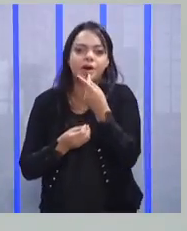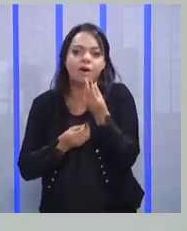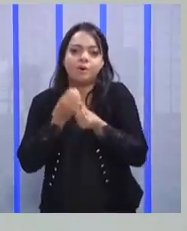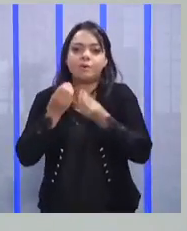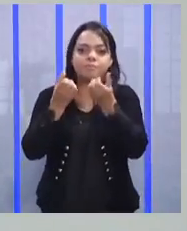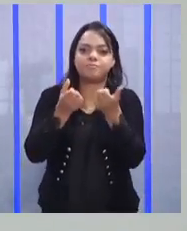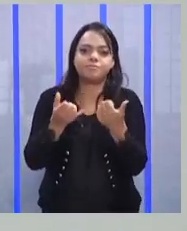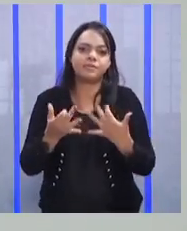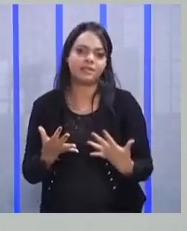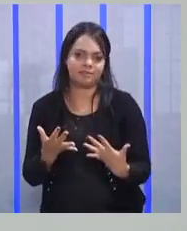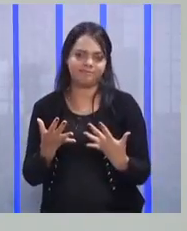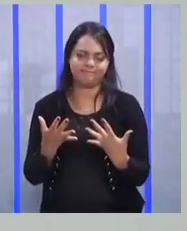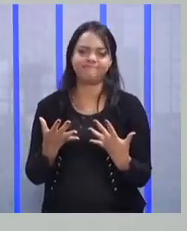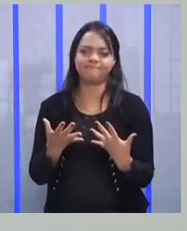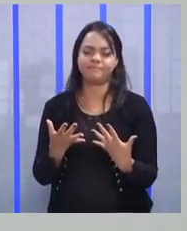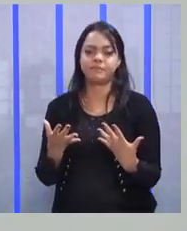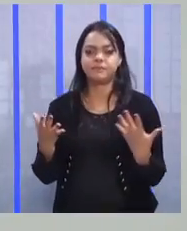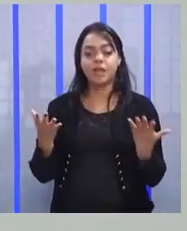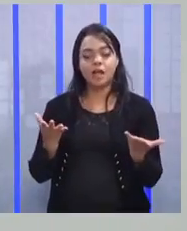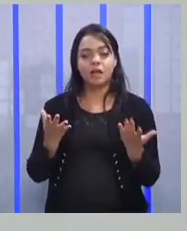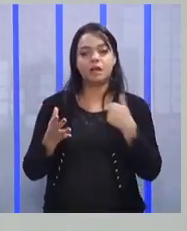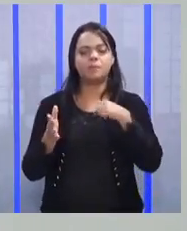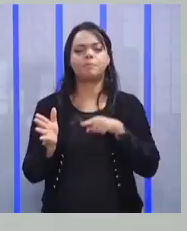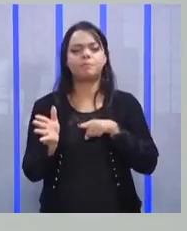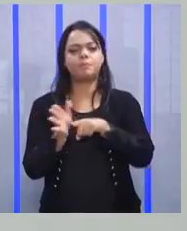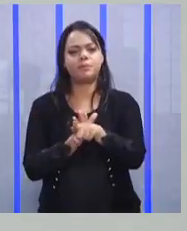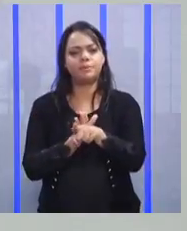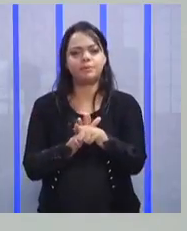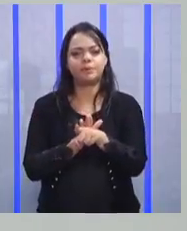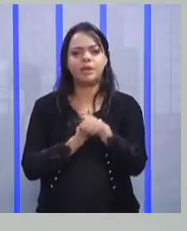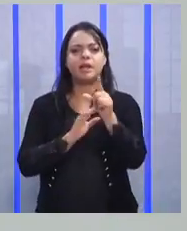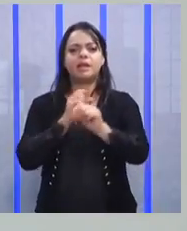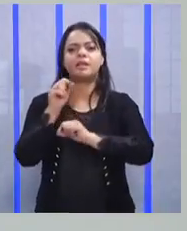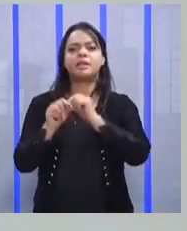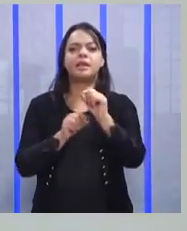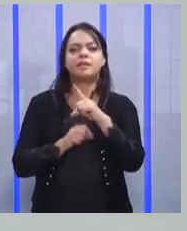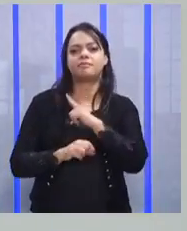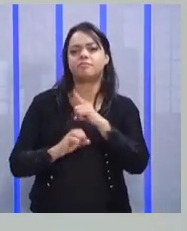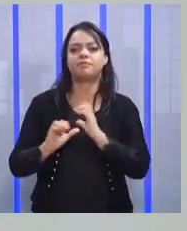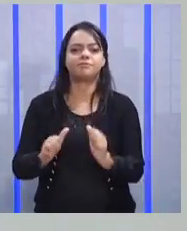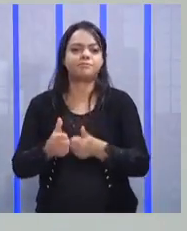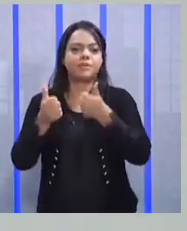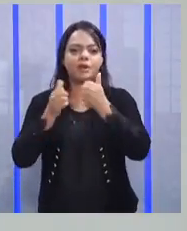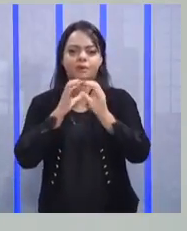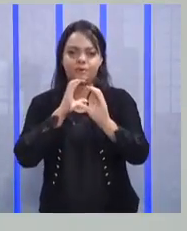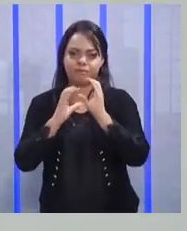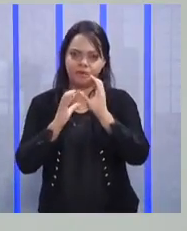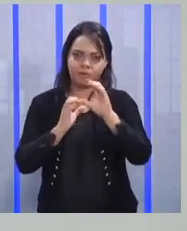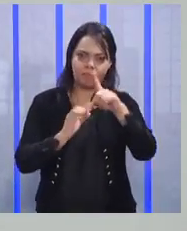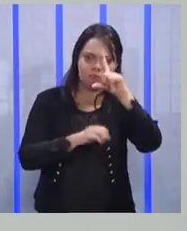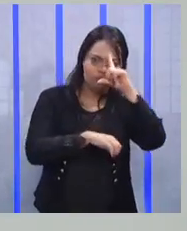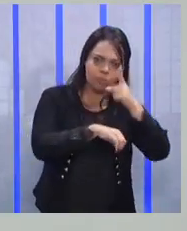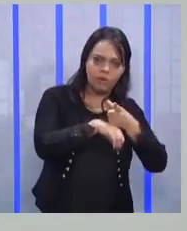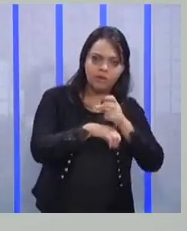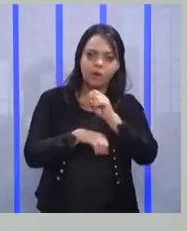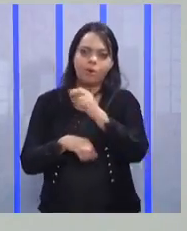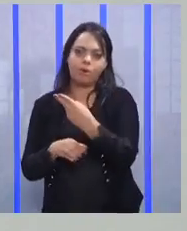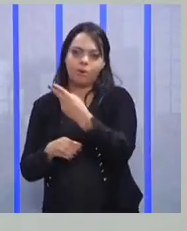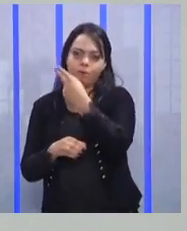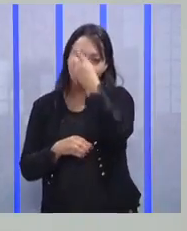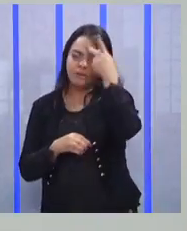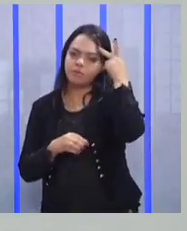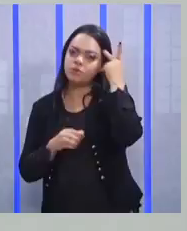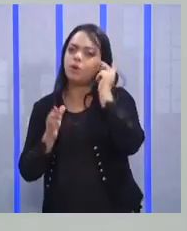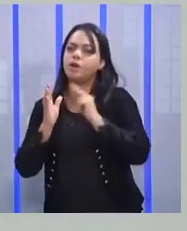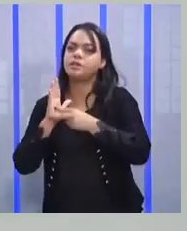pode falar e o que ele não pode falar. Agora, eu te pergunto, quem foi eficaz na comunicação aí? O líder ou o pessoal